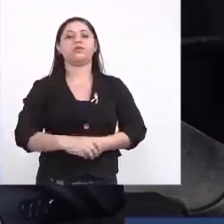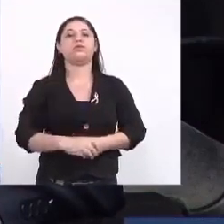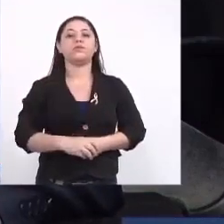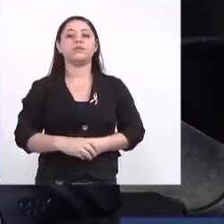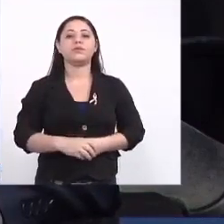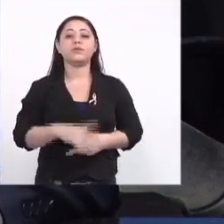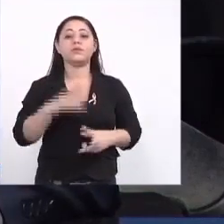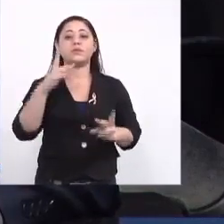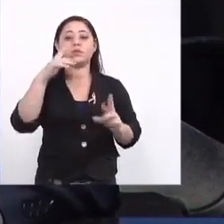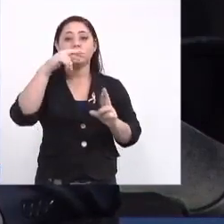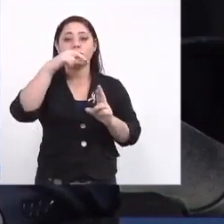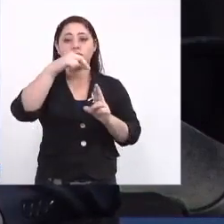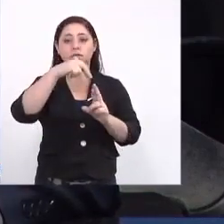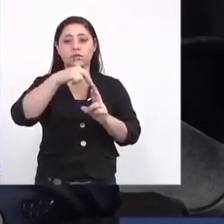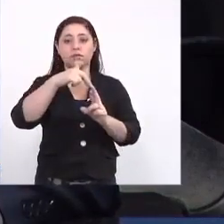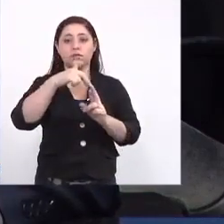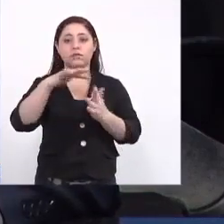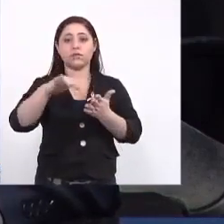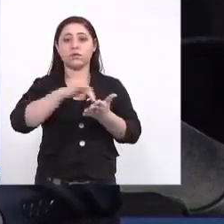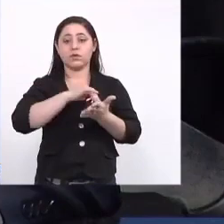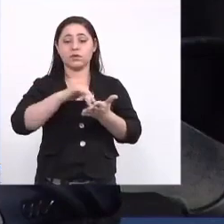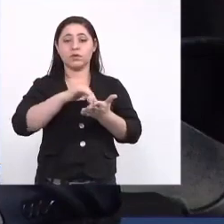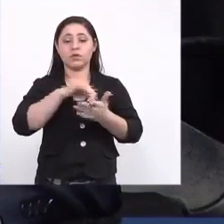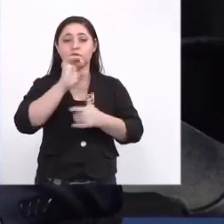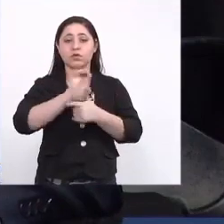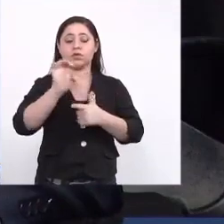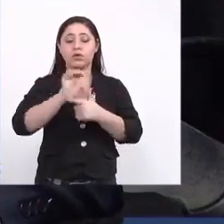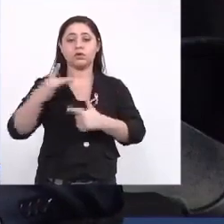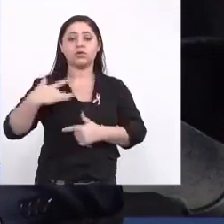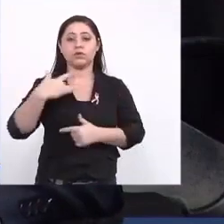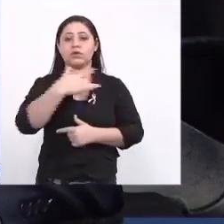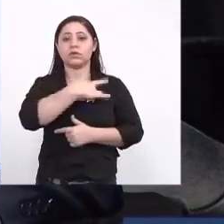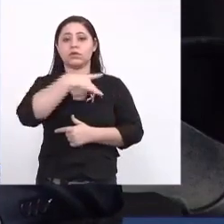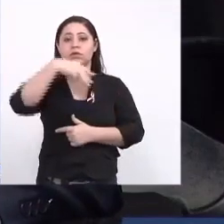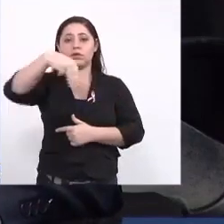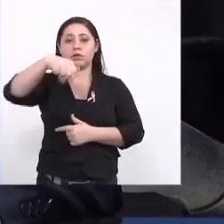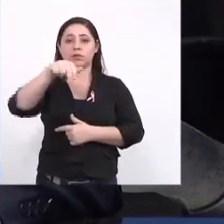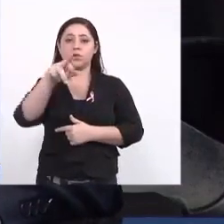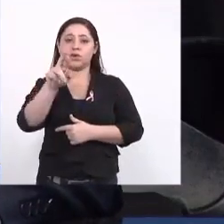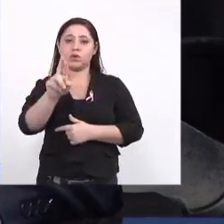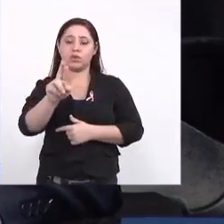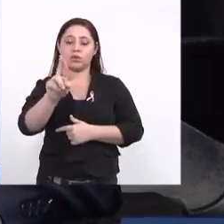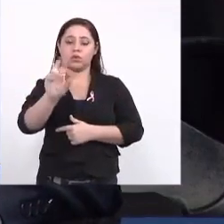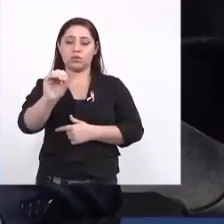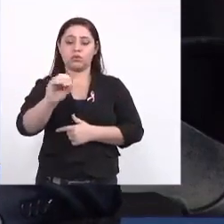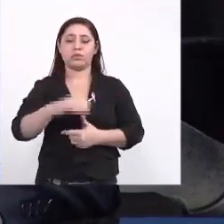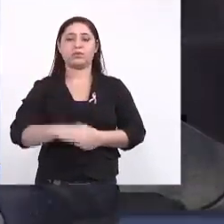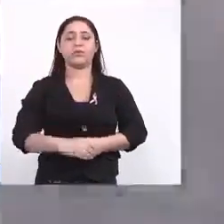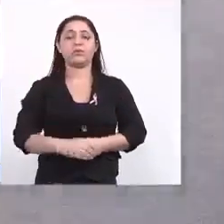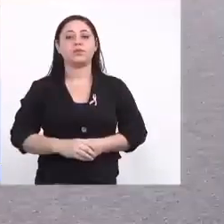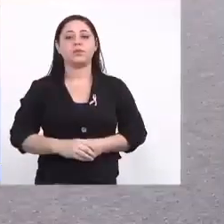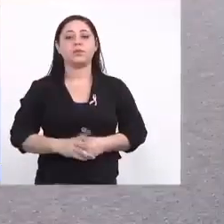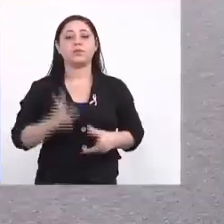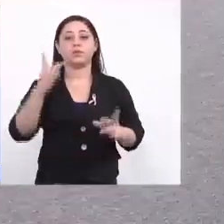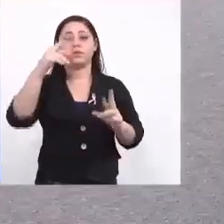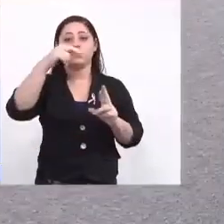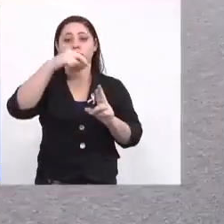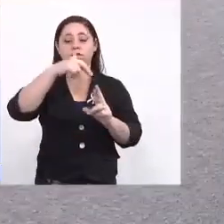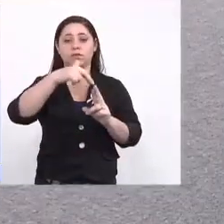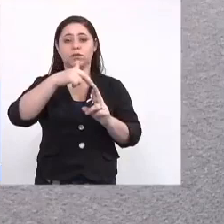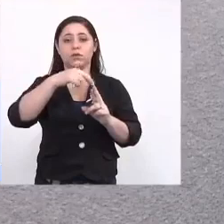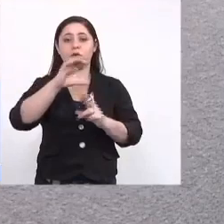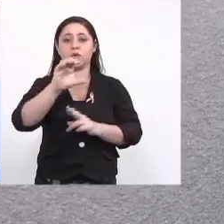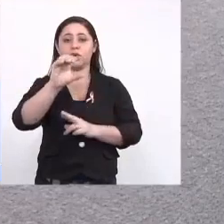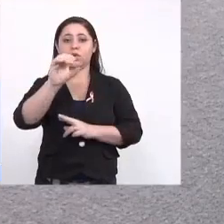representando a Secretaria de Estado de Saúde, Mauro Lúcio Rosário, representando o